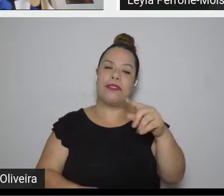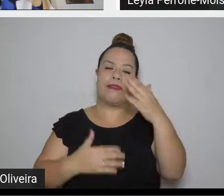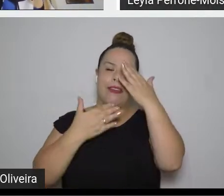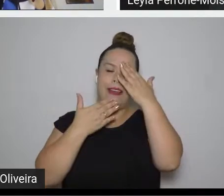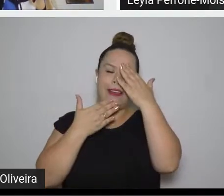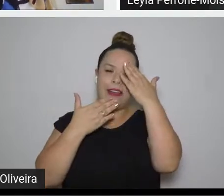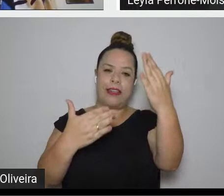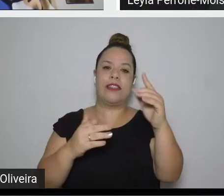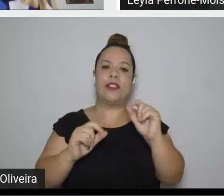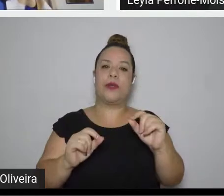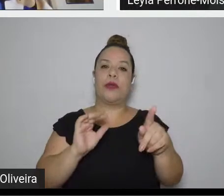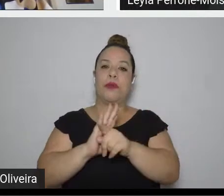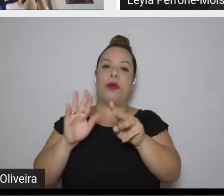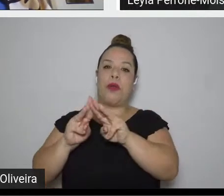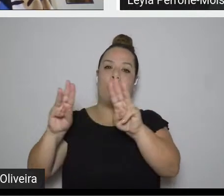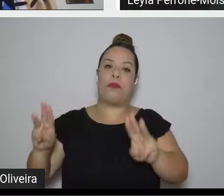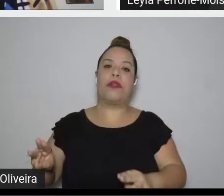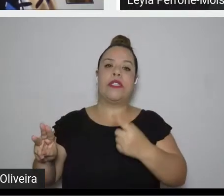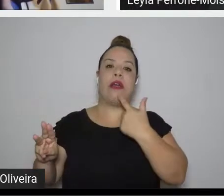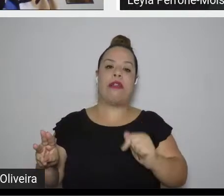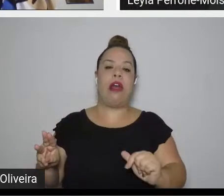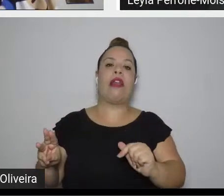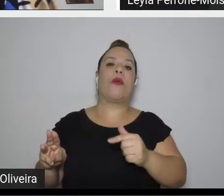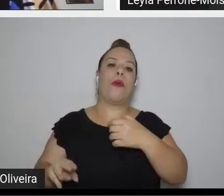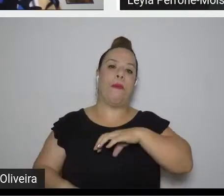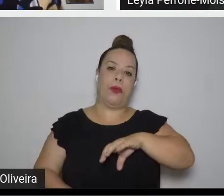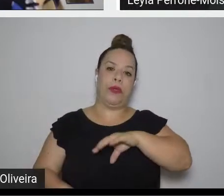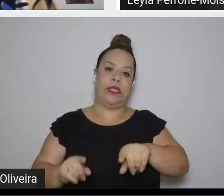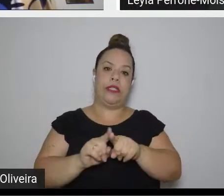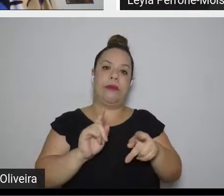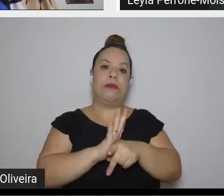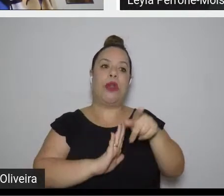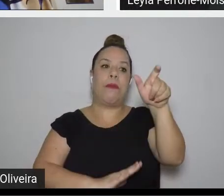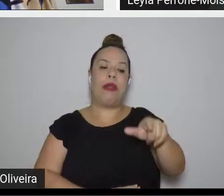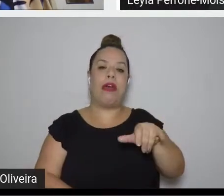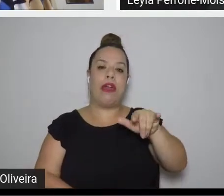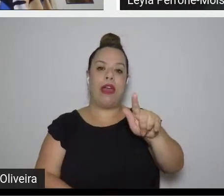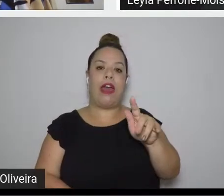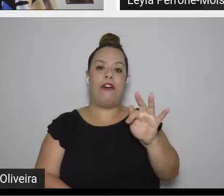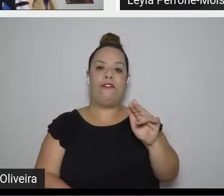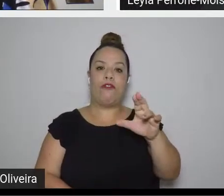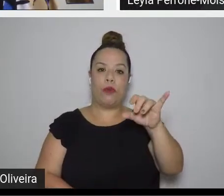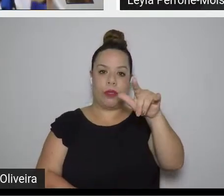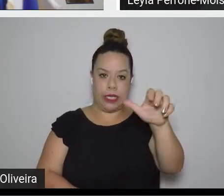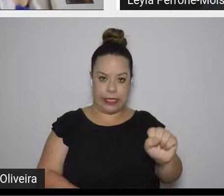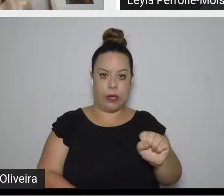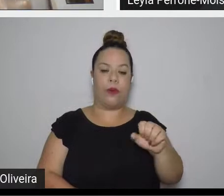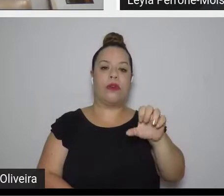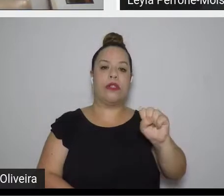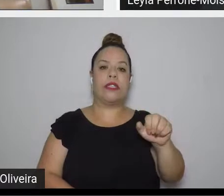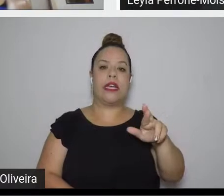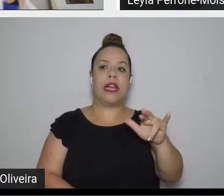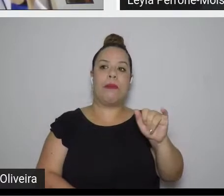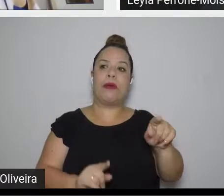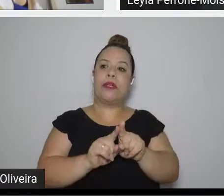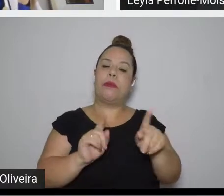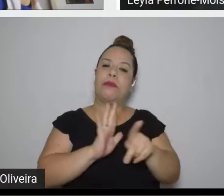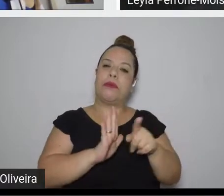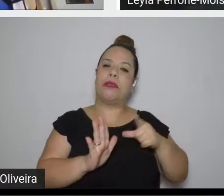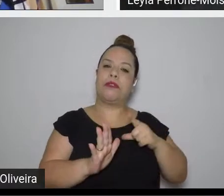ao Museu da Língua Portuguesa e à Fundação Saramago, que são as instituições parceiras durante essa jornada Saramago.